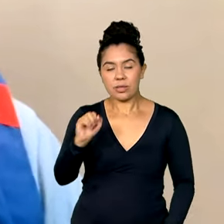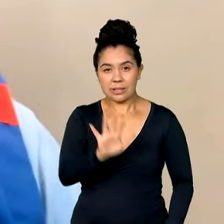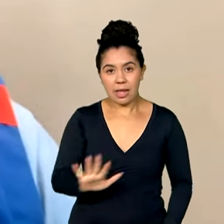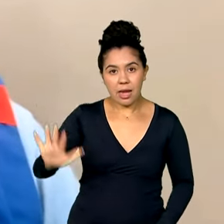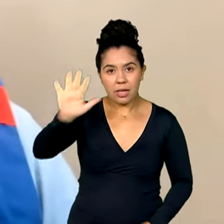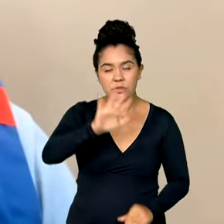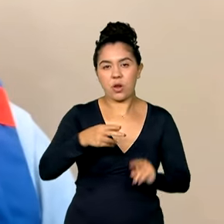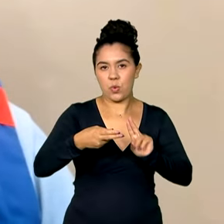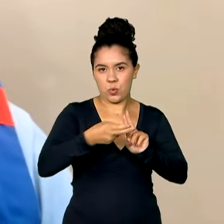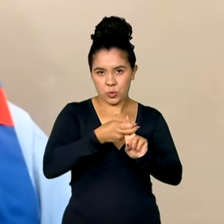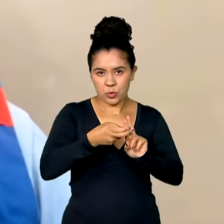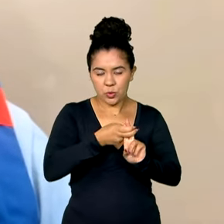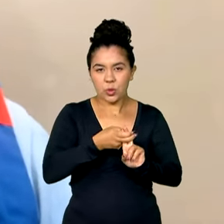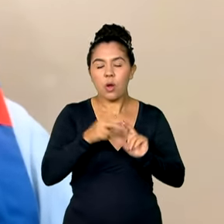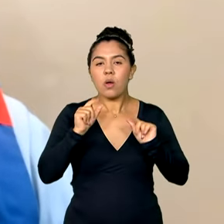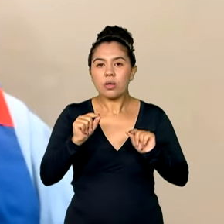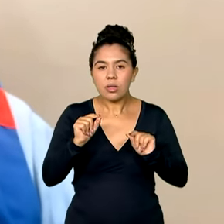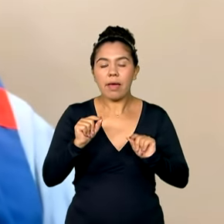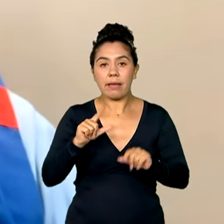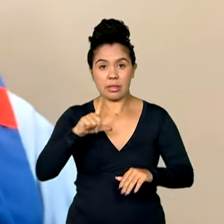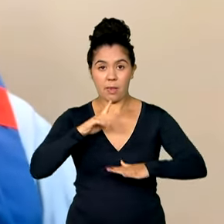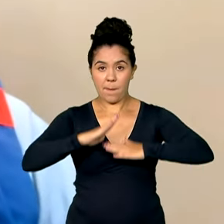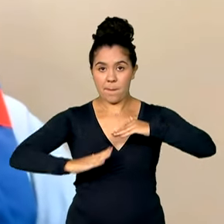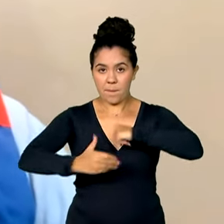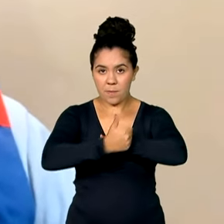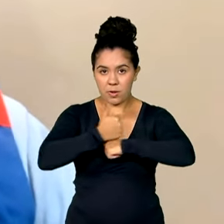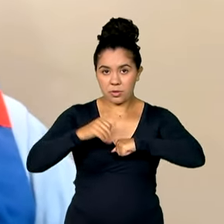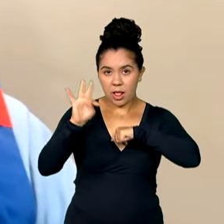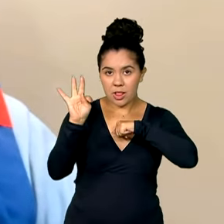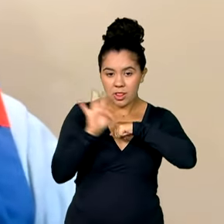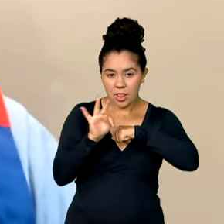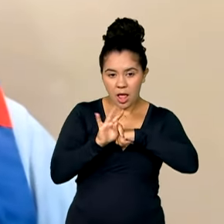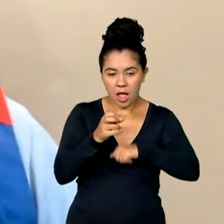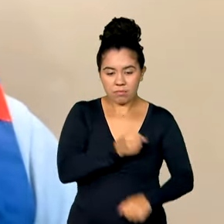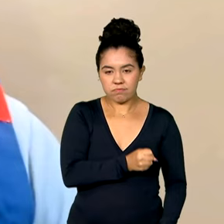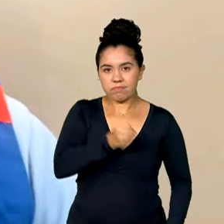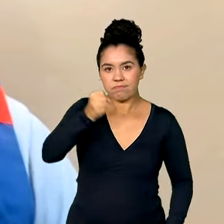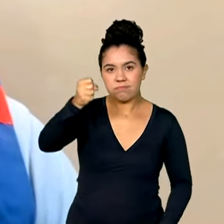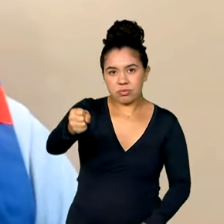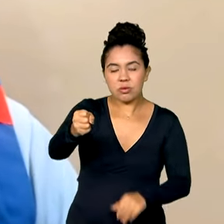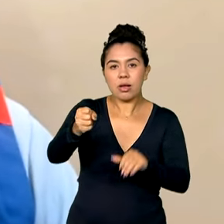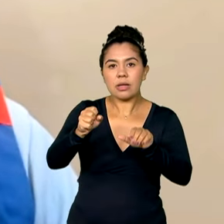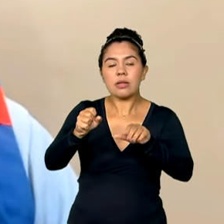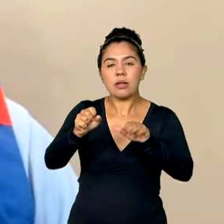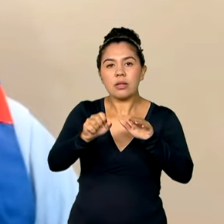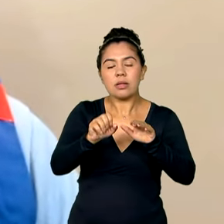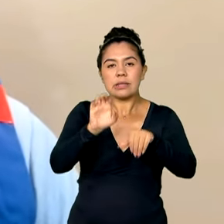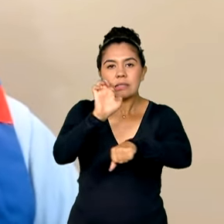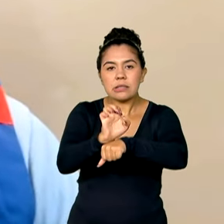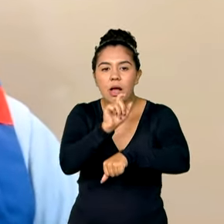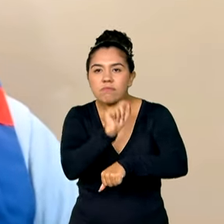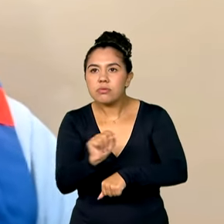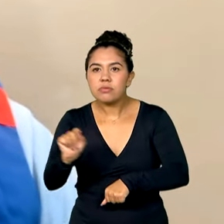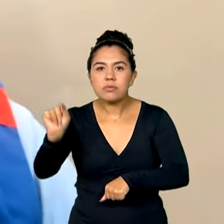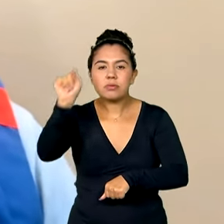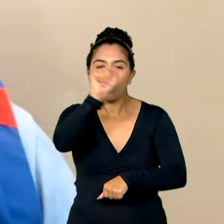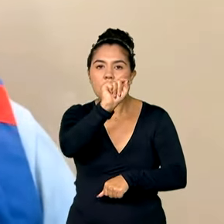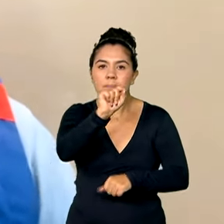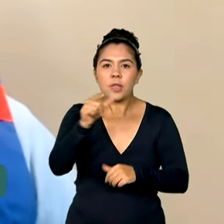vivo, que é a presença de técnicos da Força Nacional nos estados, que conseguem fazer uma